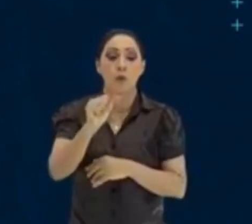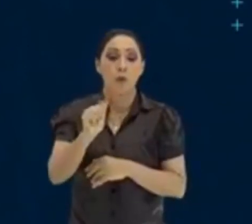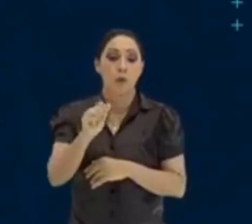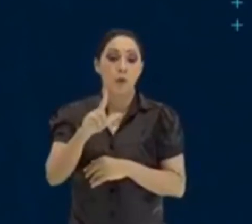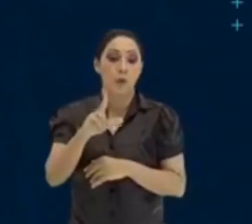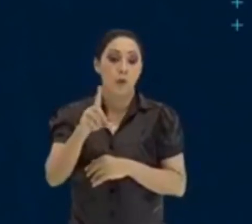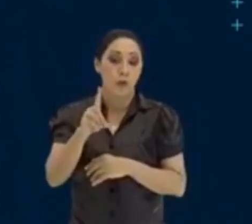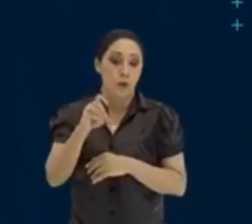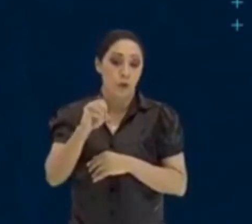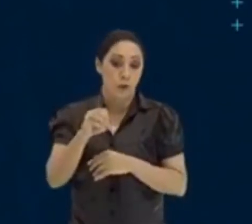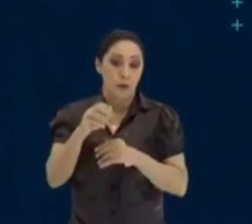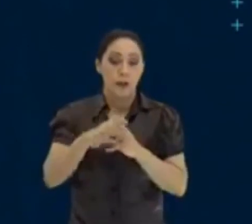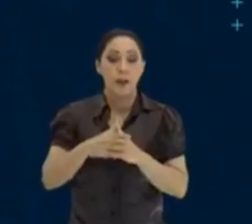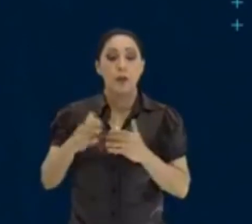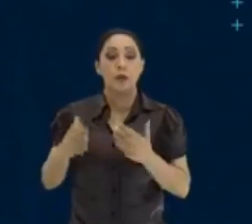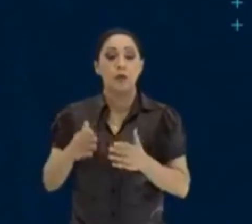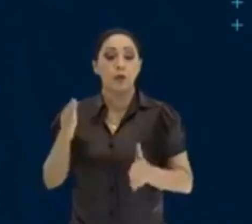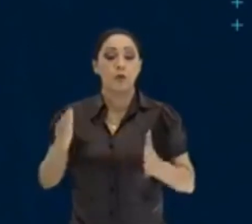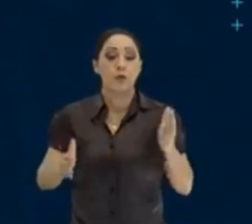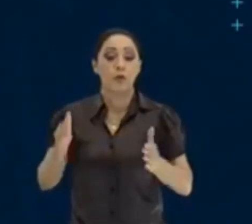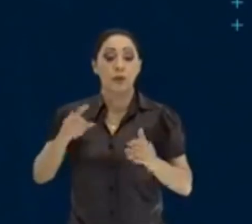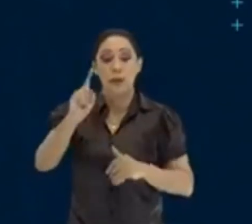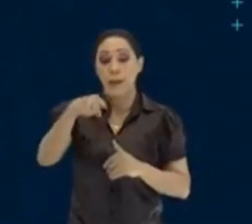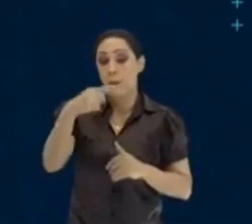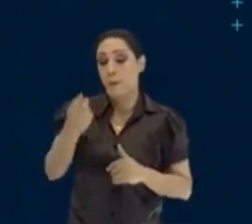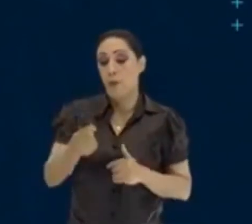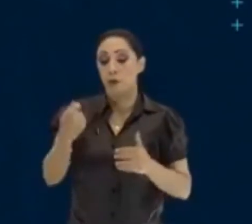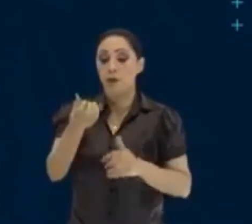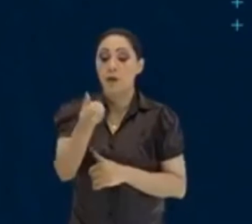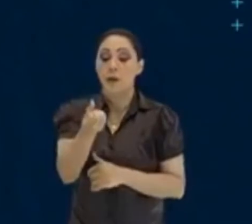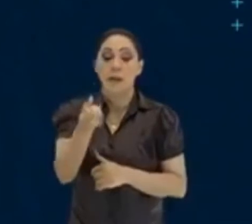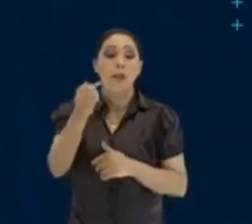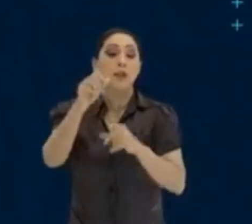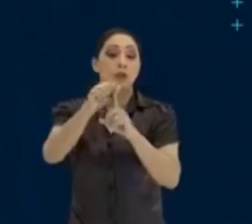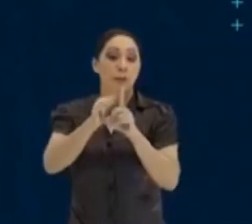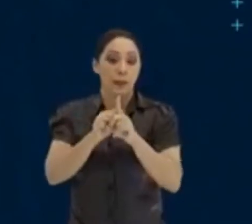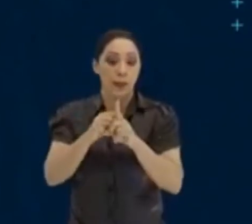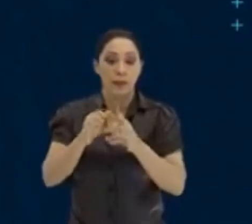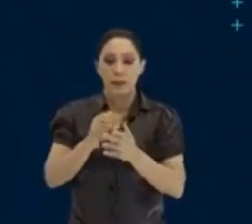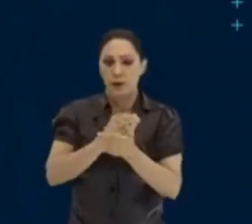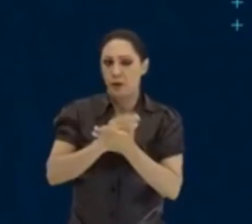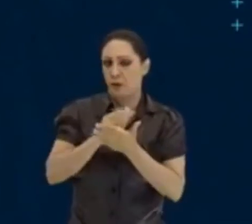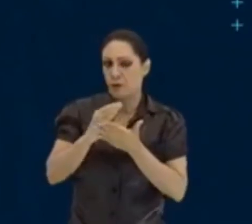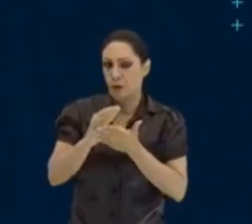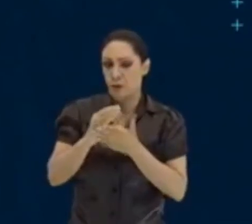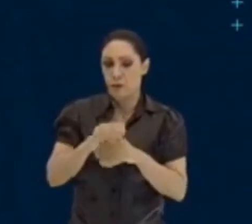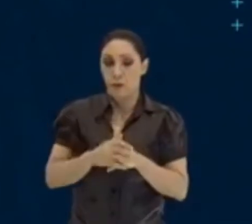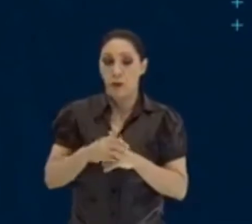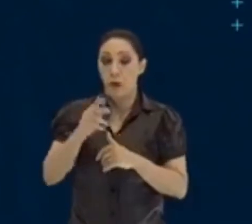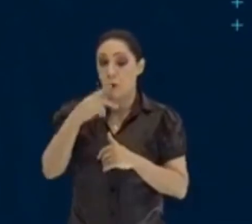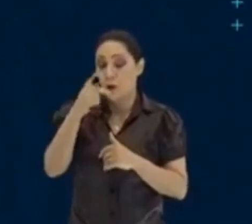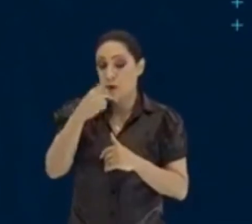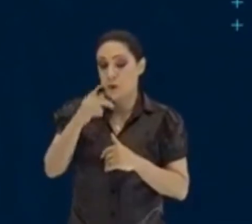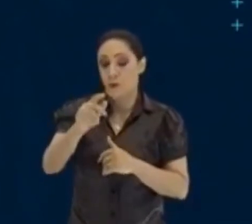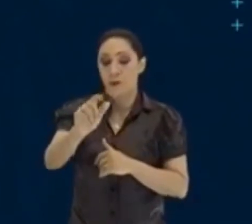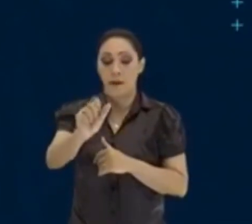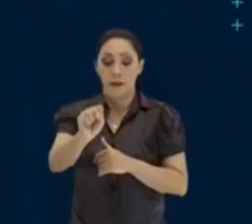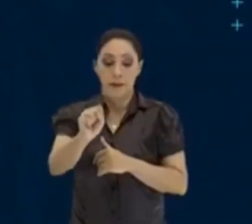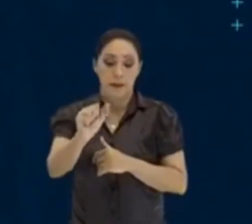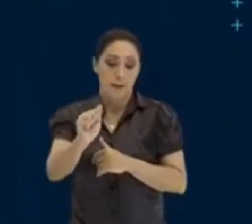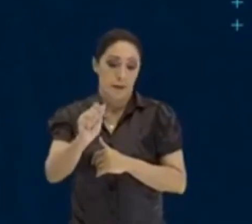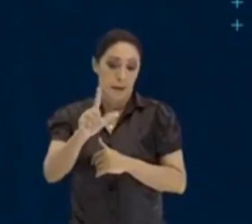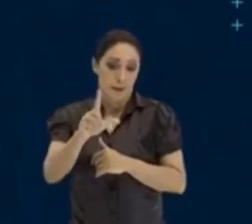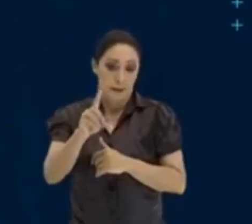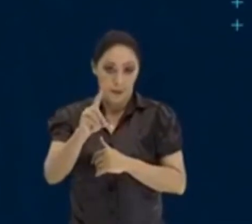6 meses? Ei, professor, o que é isso? Para começar, pessoal, quando se fala em saldo dessa aplicação,